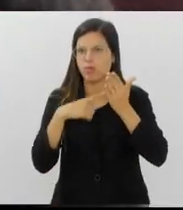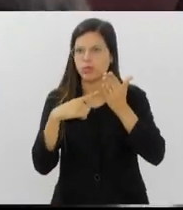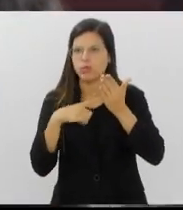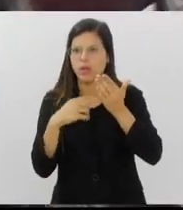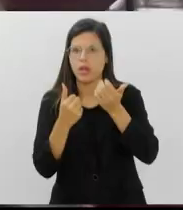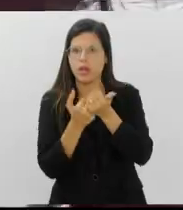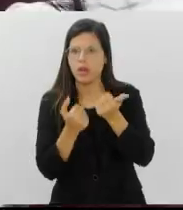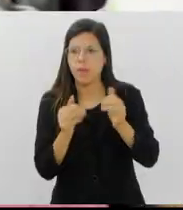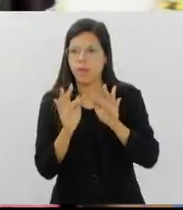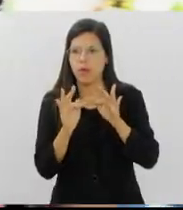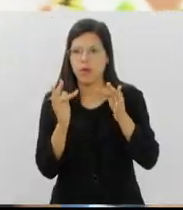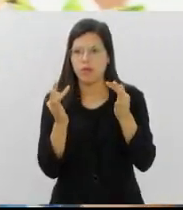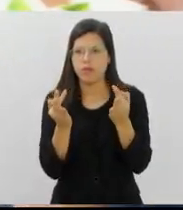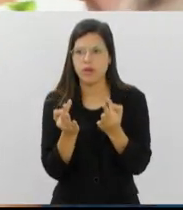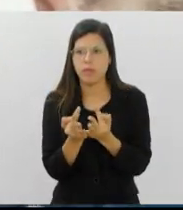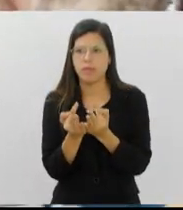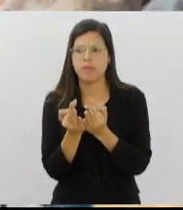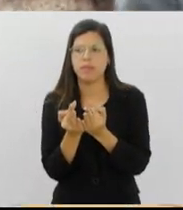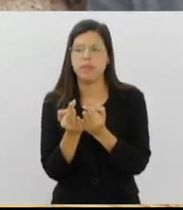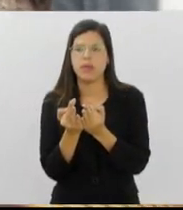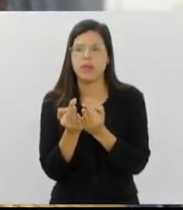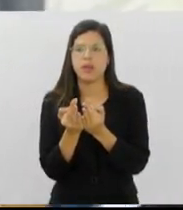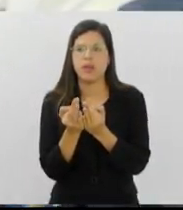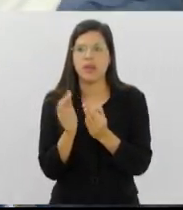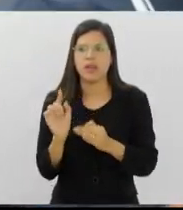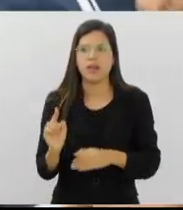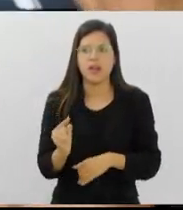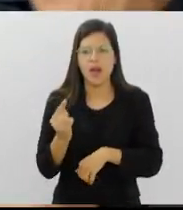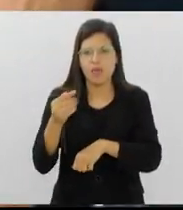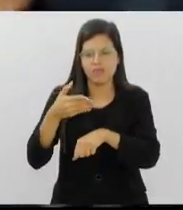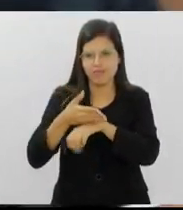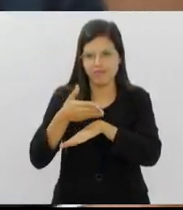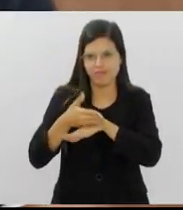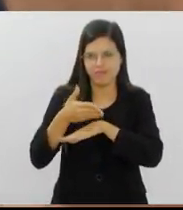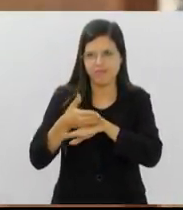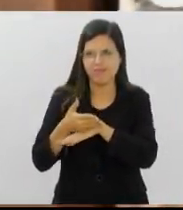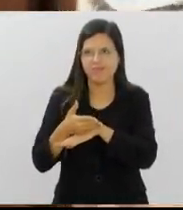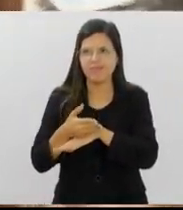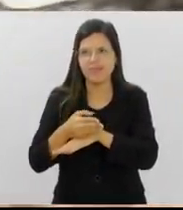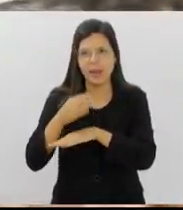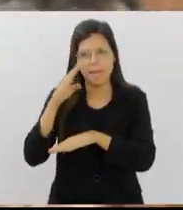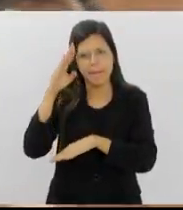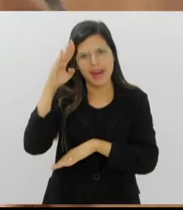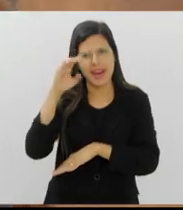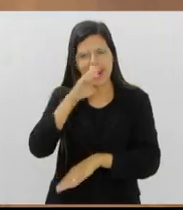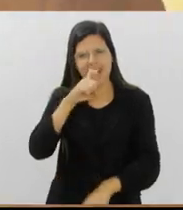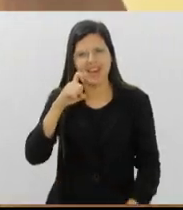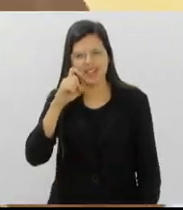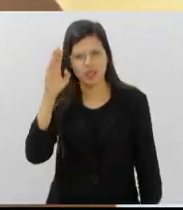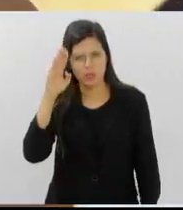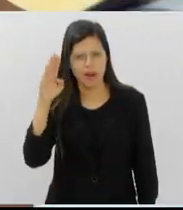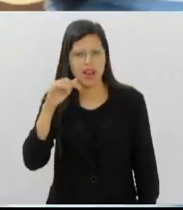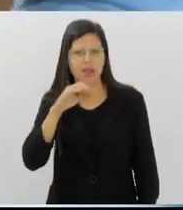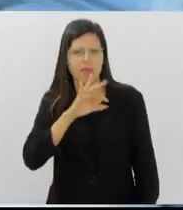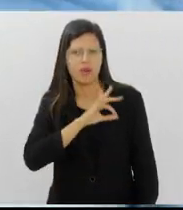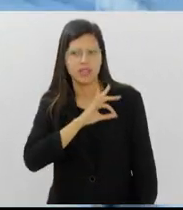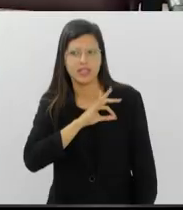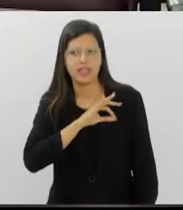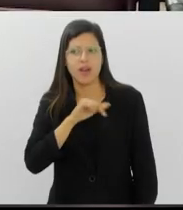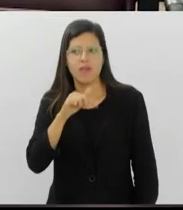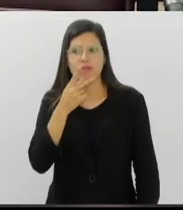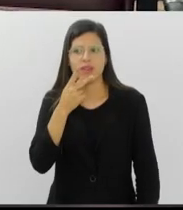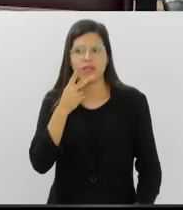aos familiares. Um dos participantes do coral, o militar reformado Silvio Ribeiro, fala sobre a sua experiência.